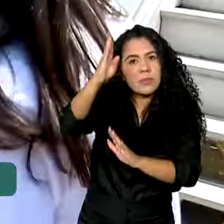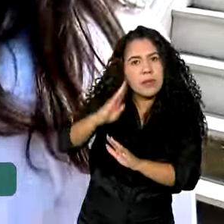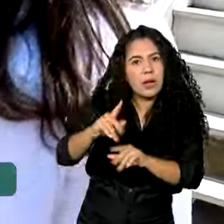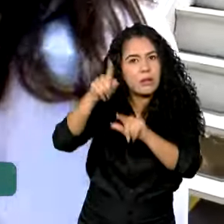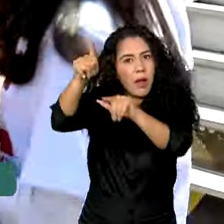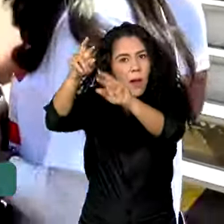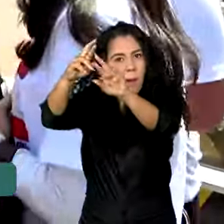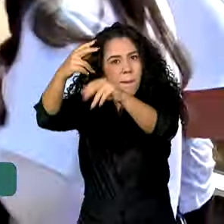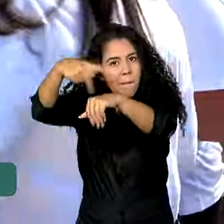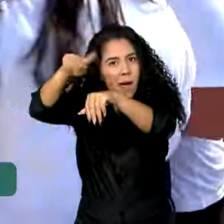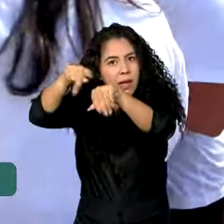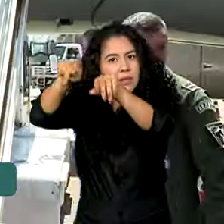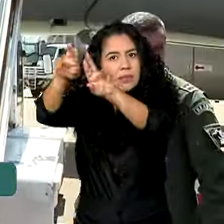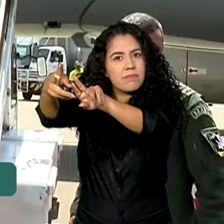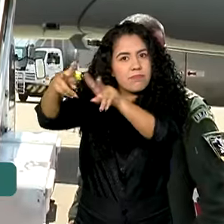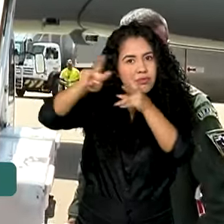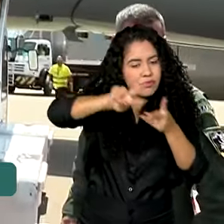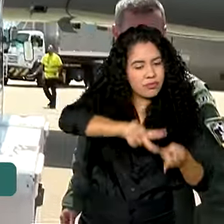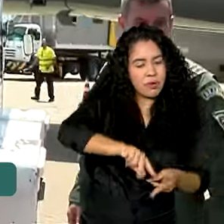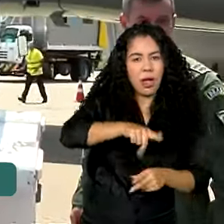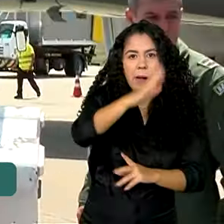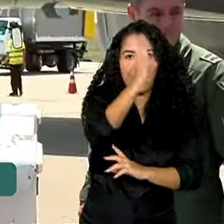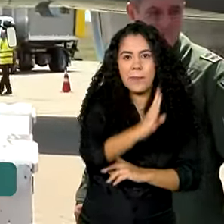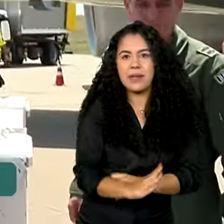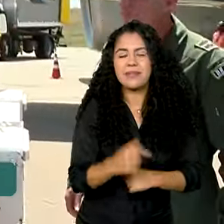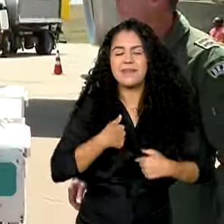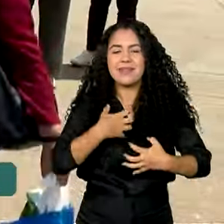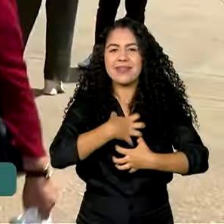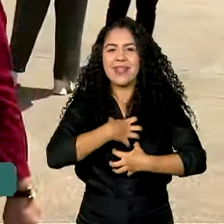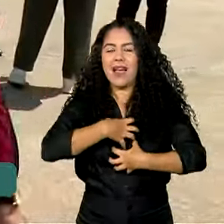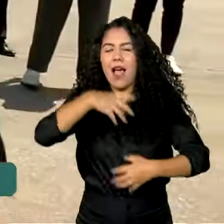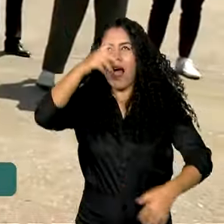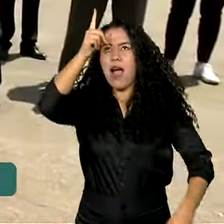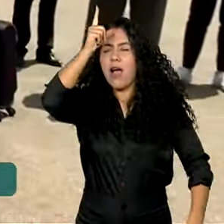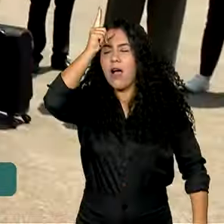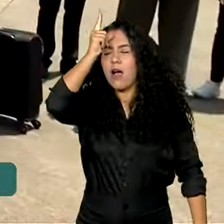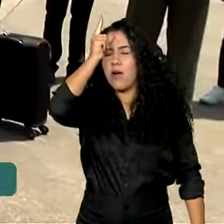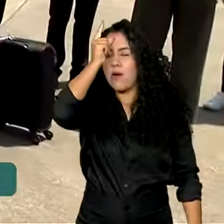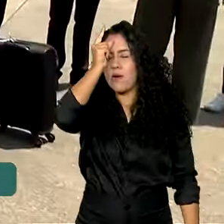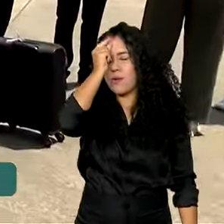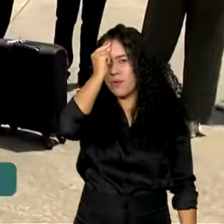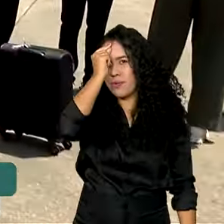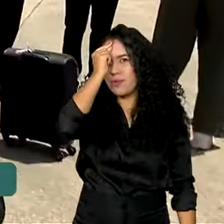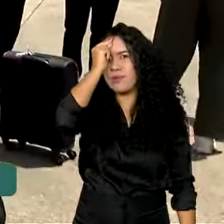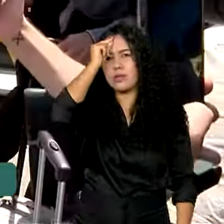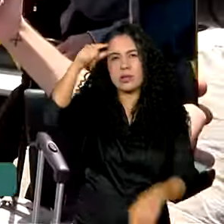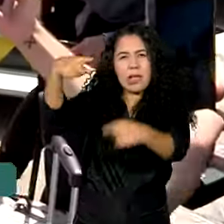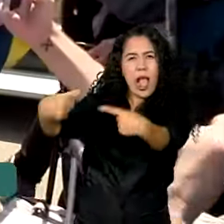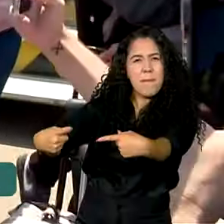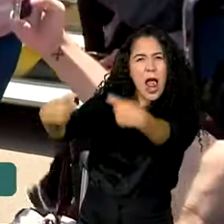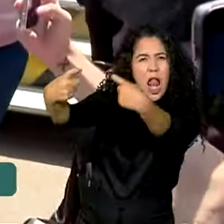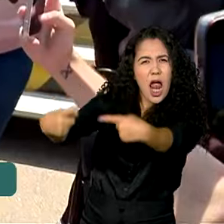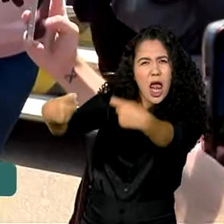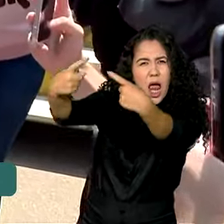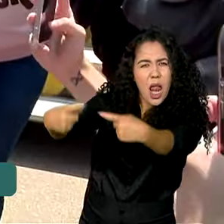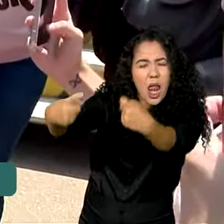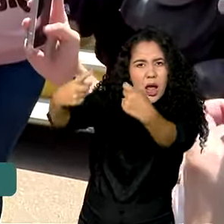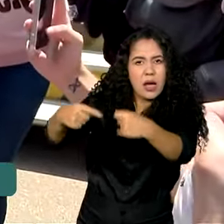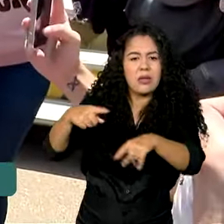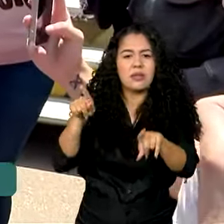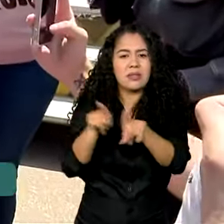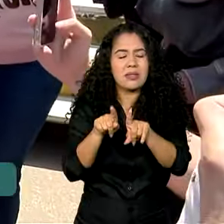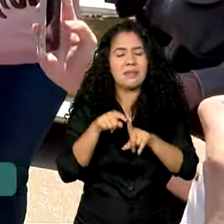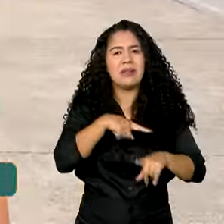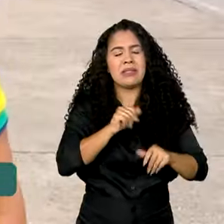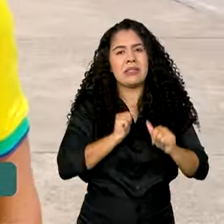e outros que moravam naquele país. A sensação é de alívio por conseguir fugir da região que está em guerra e de apreensão por aqueles